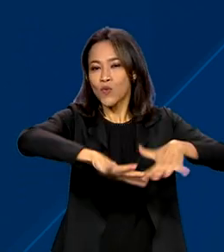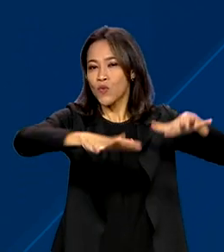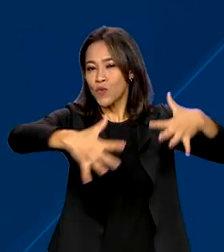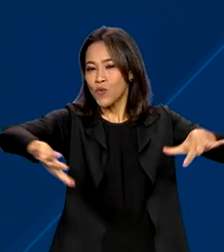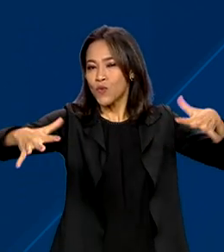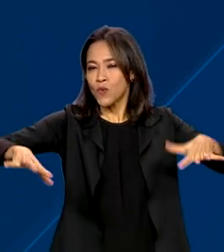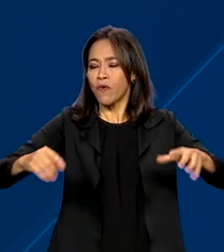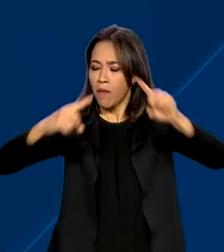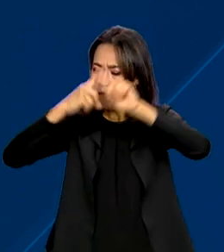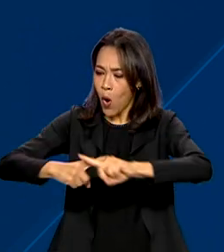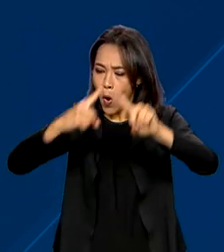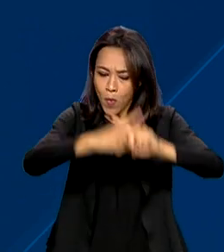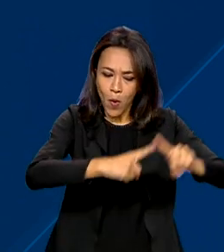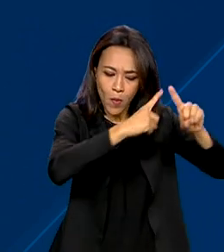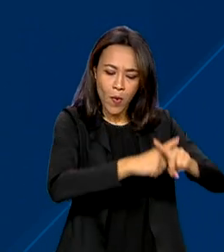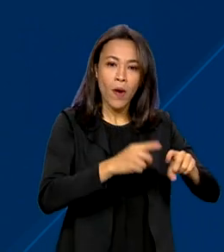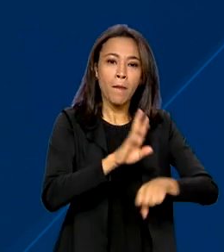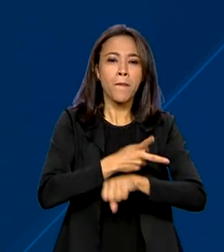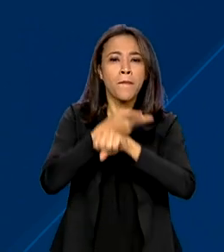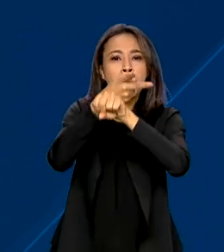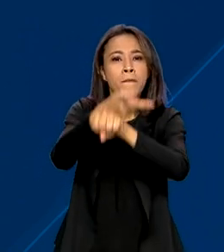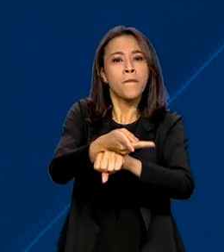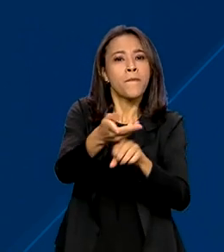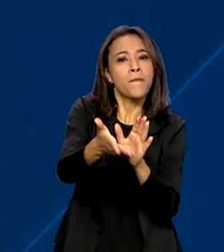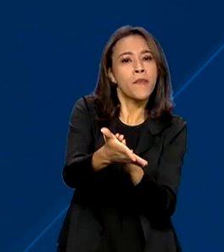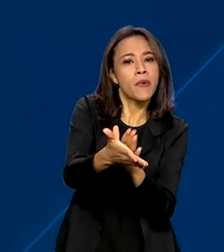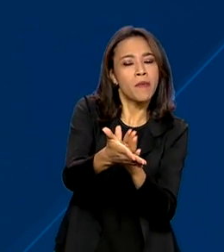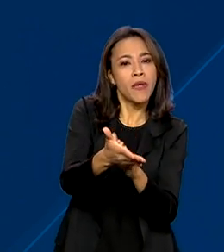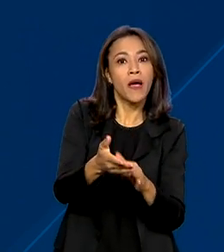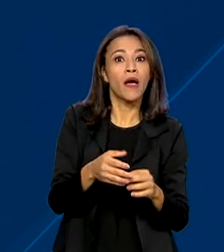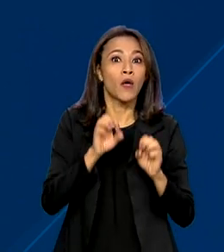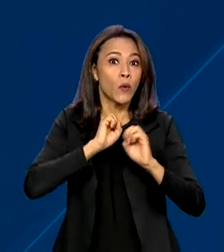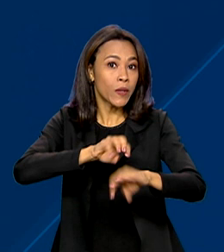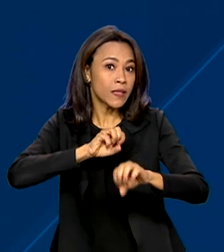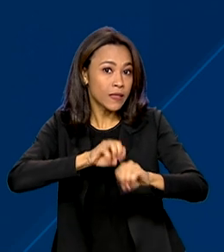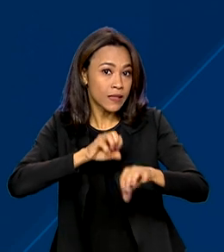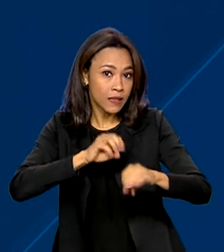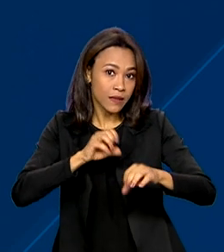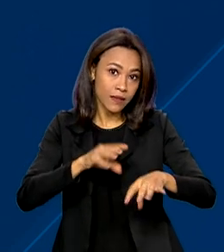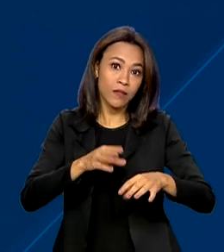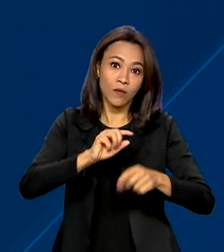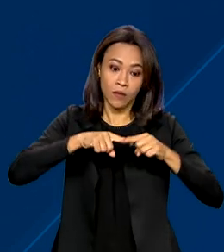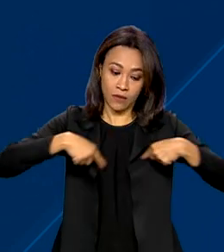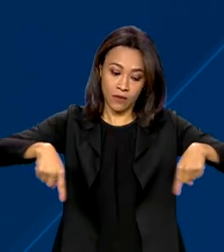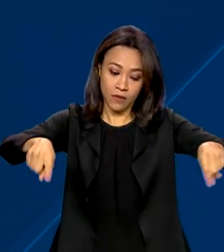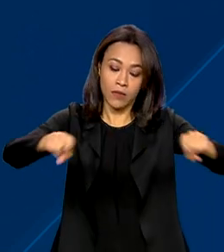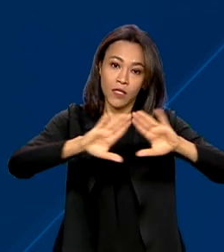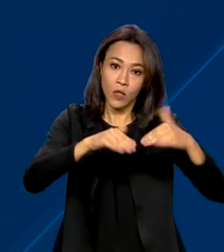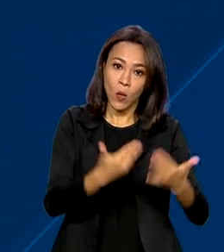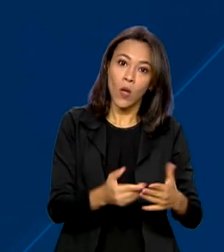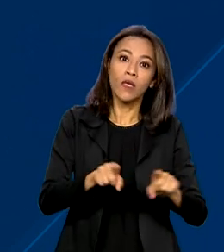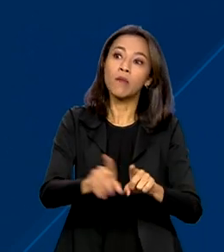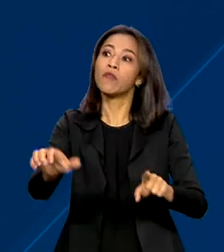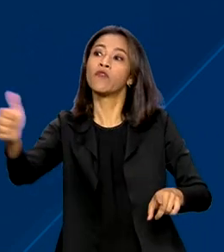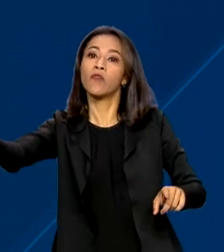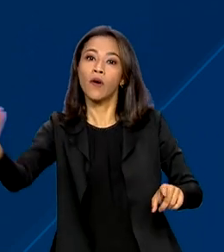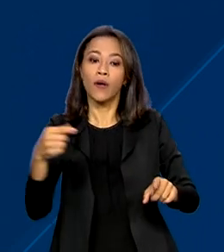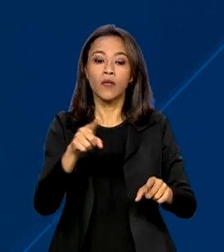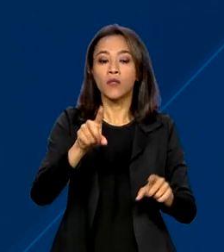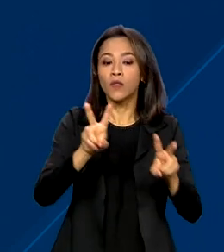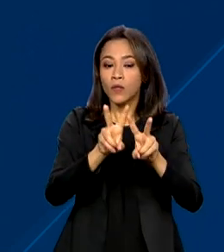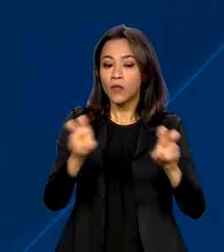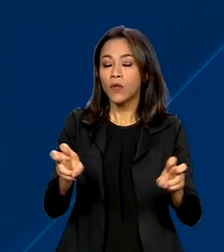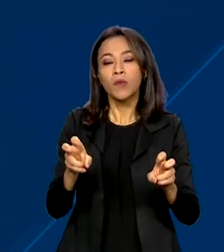vai premiar iniciativas que abordam o ensino formal e não formal para a compreensão do papel dos oceanos na